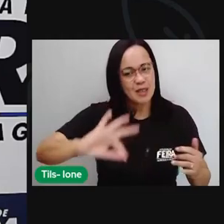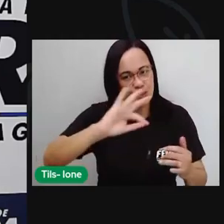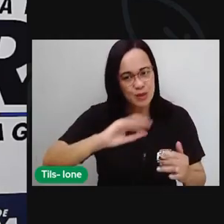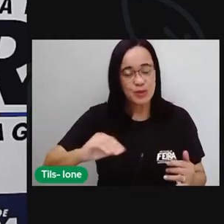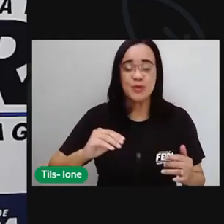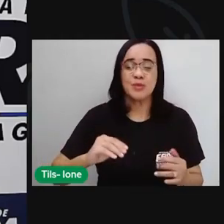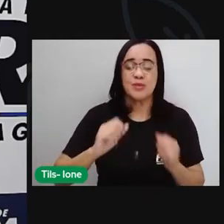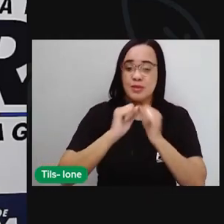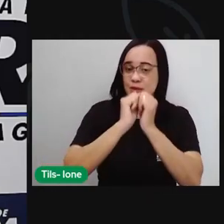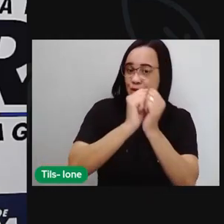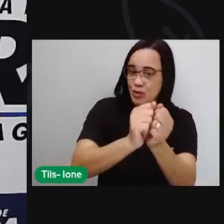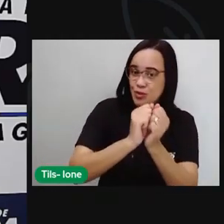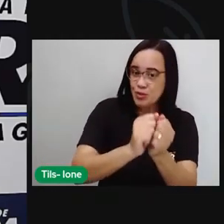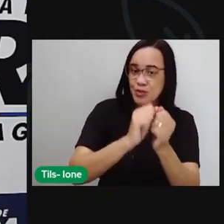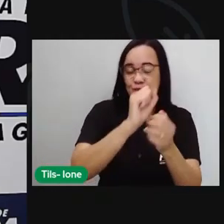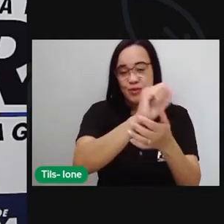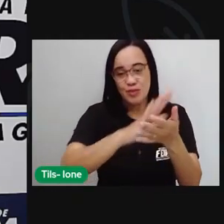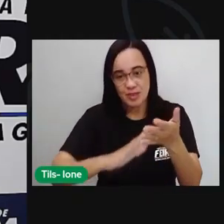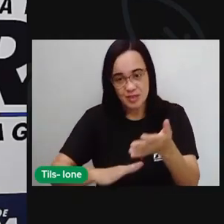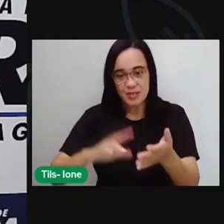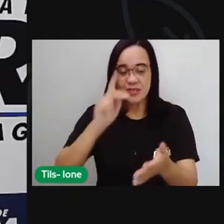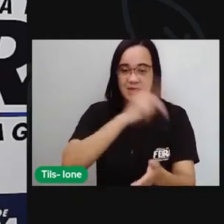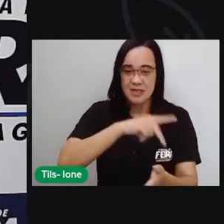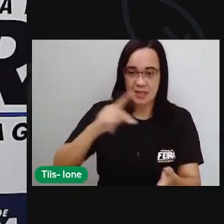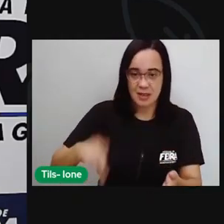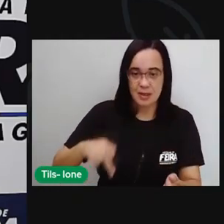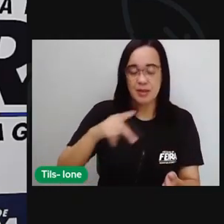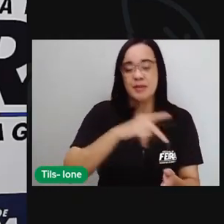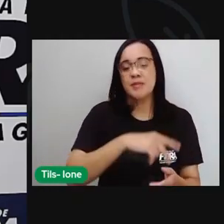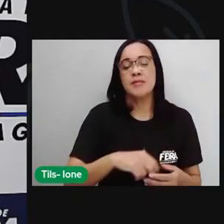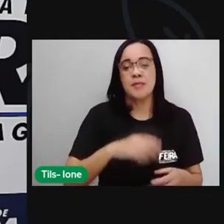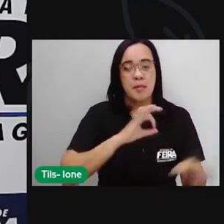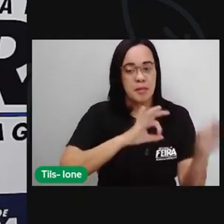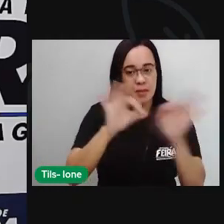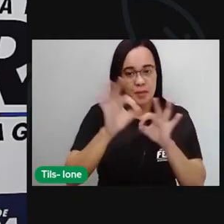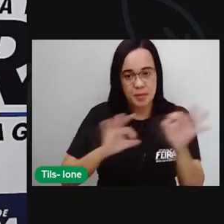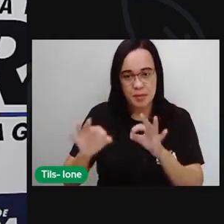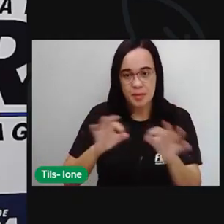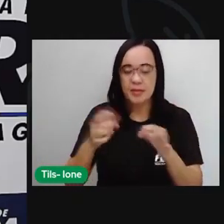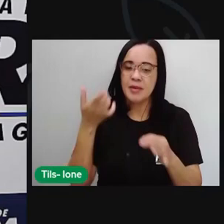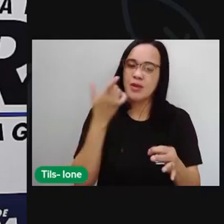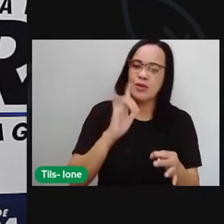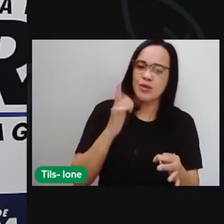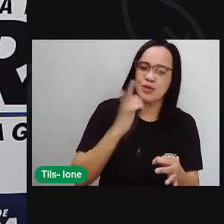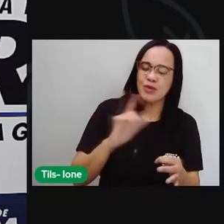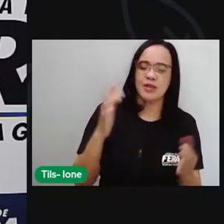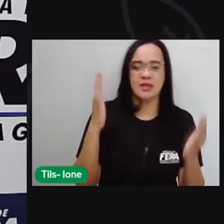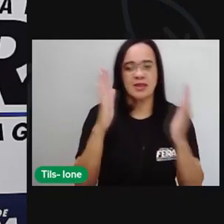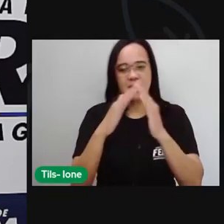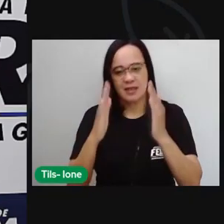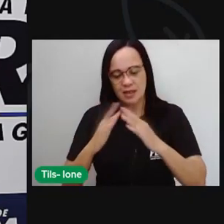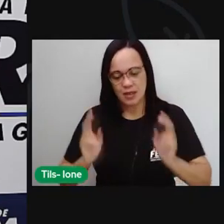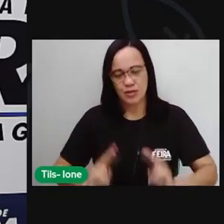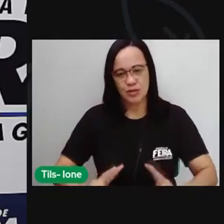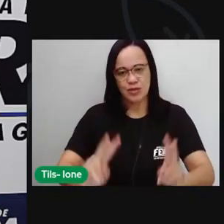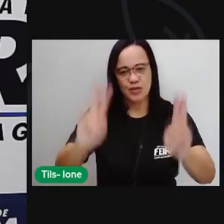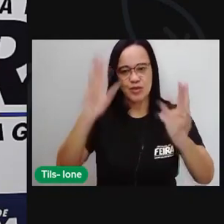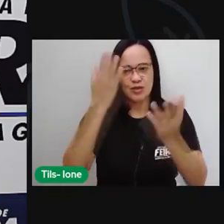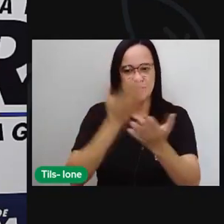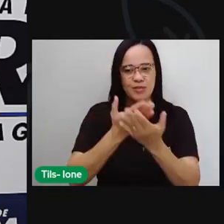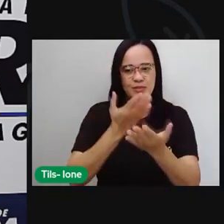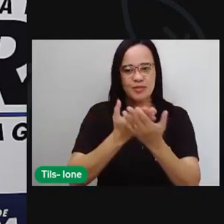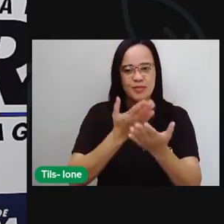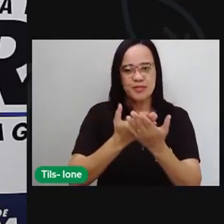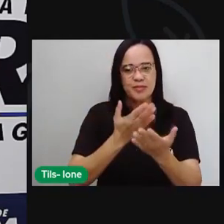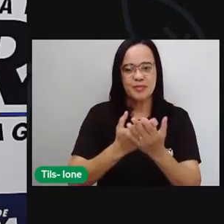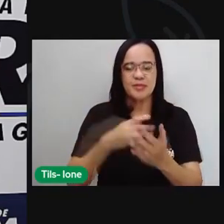para que aí, junto com a atividade que a sua Pró ou seu professor preparou, você consiga dar aí de casa, dar continuidade, né, aos seus estudos, algo